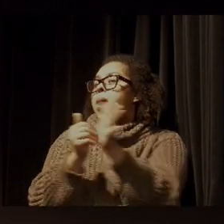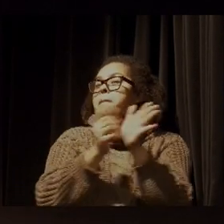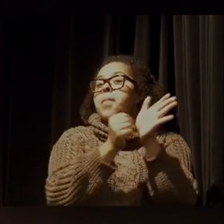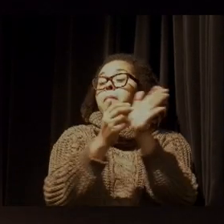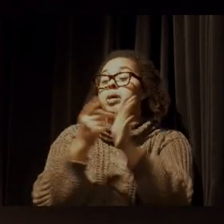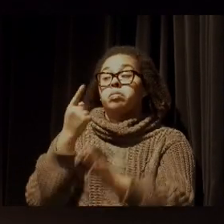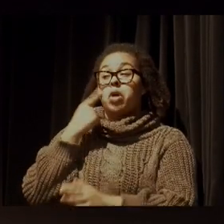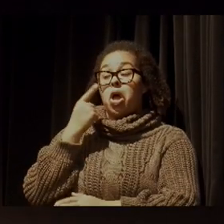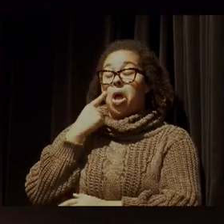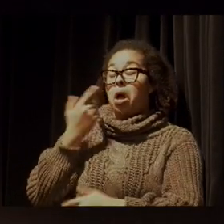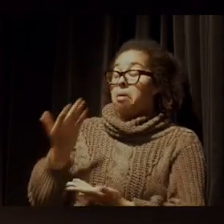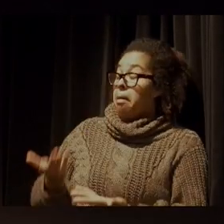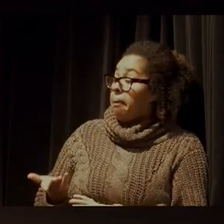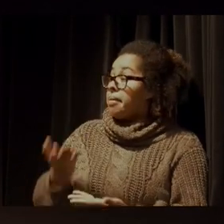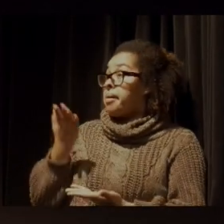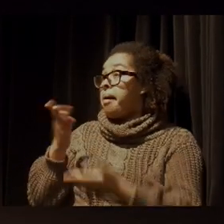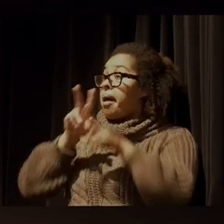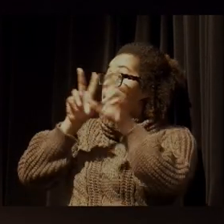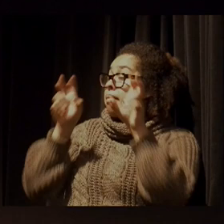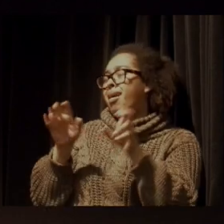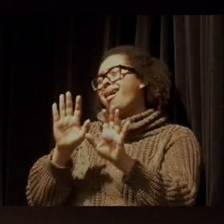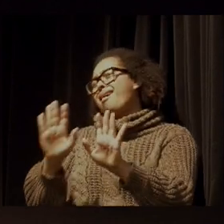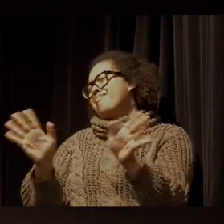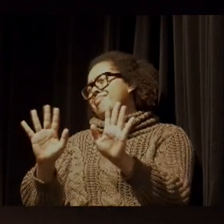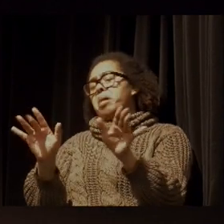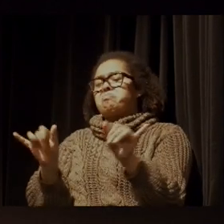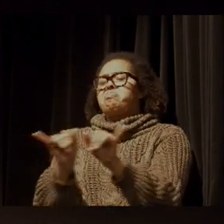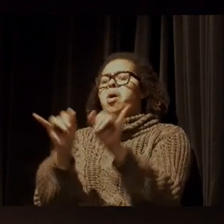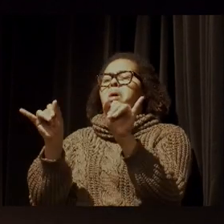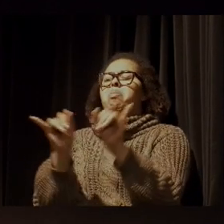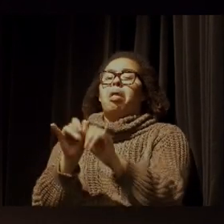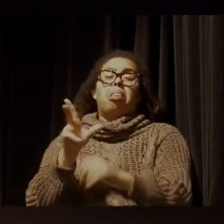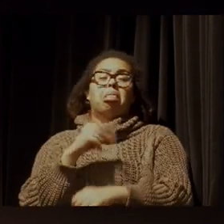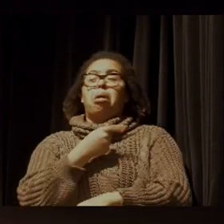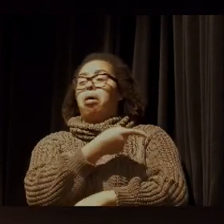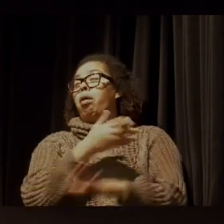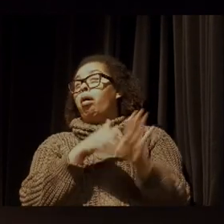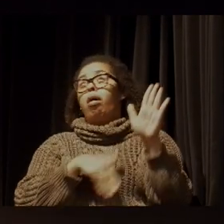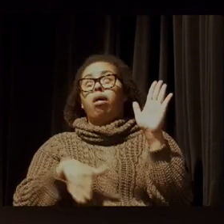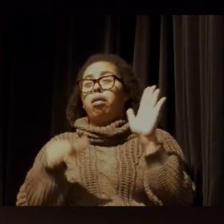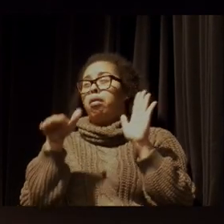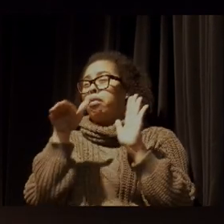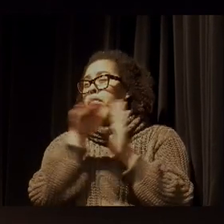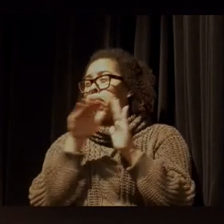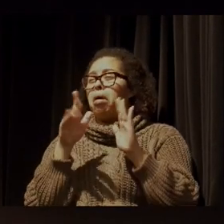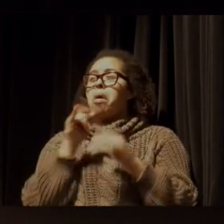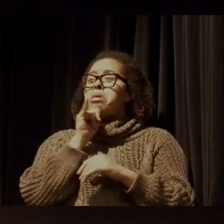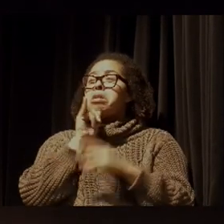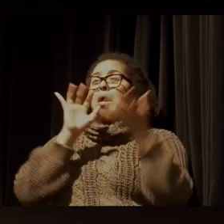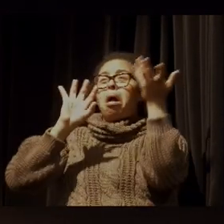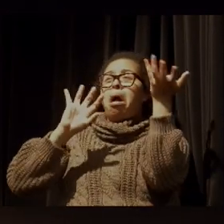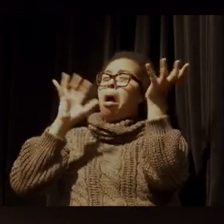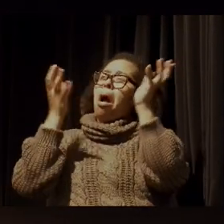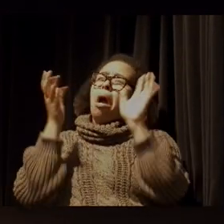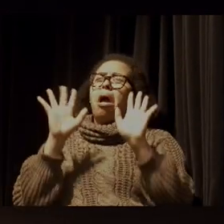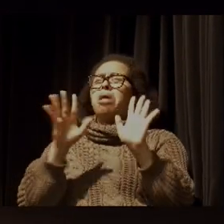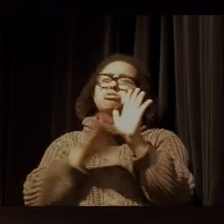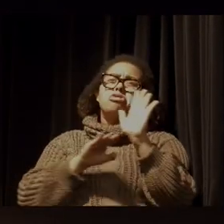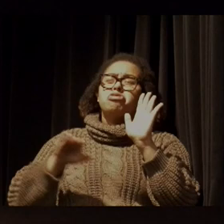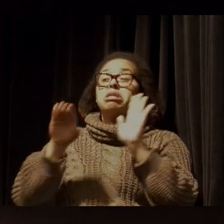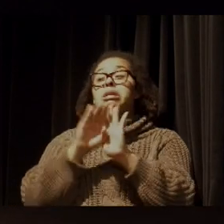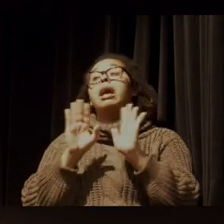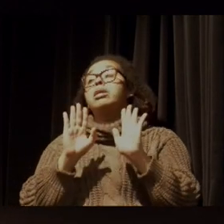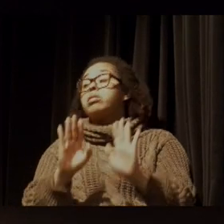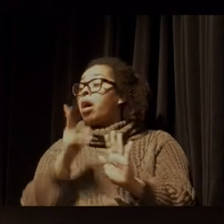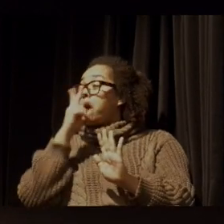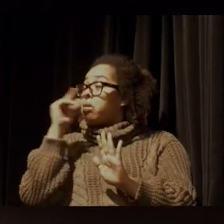dizer que essa é uma causa, que é uma bobagem, que a gente é exagerado, que a emergência climática não é tudo isso. Então,